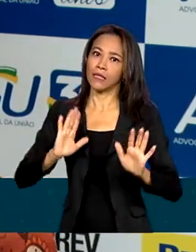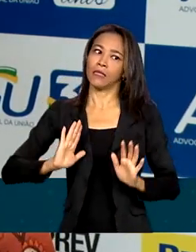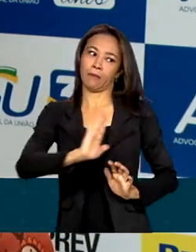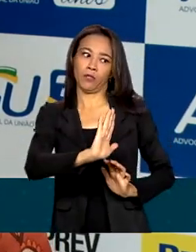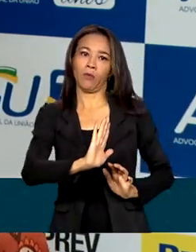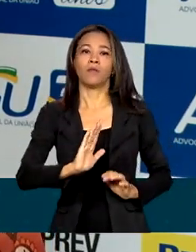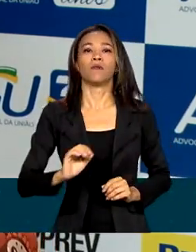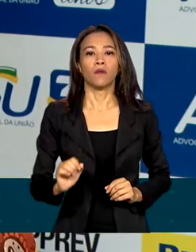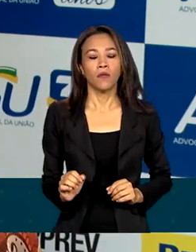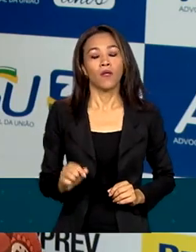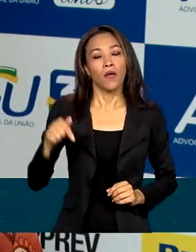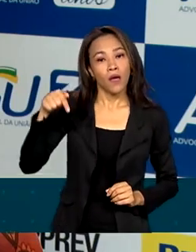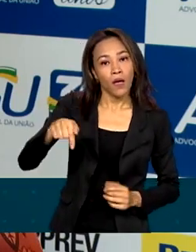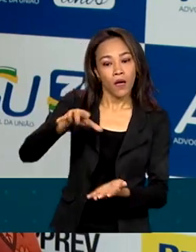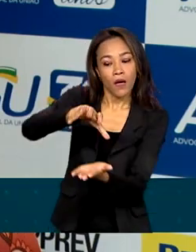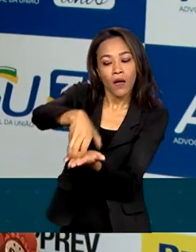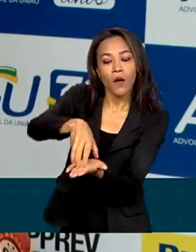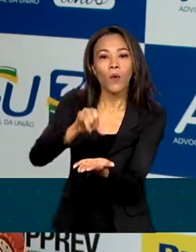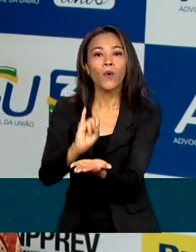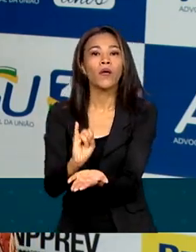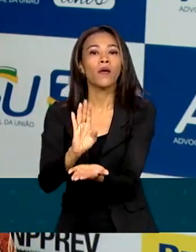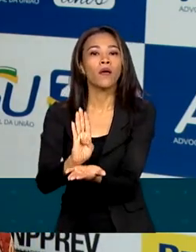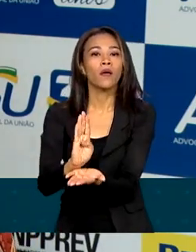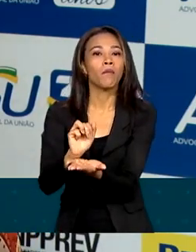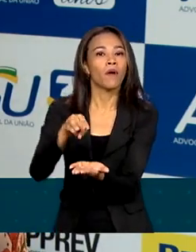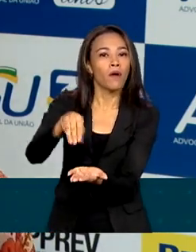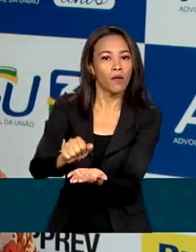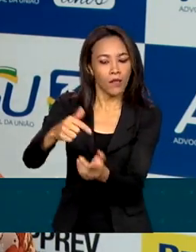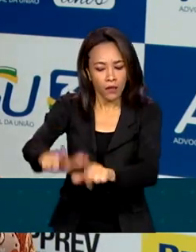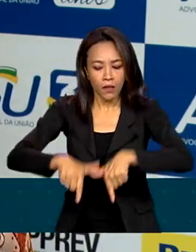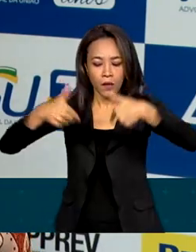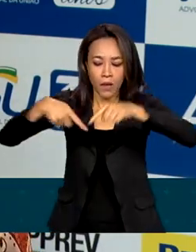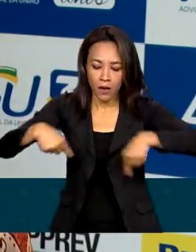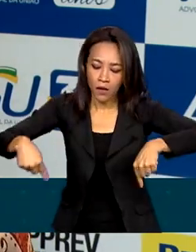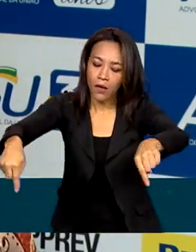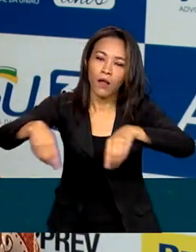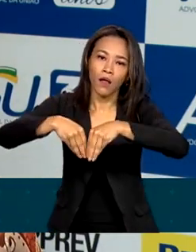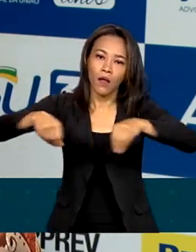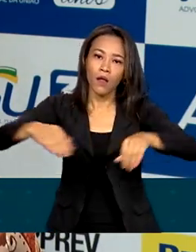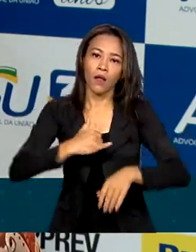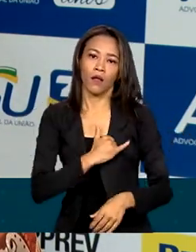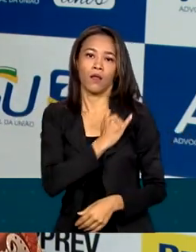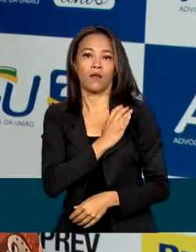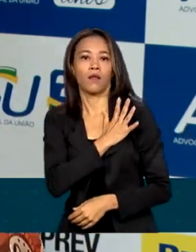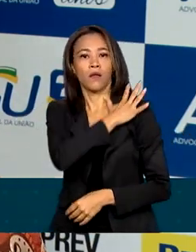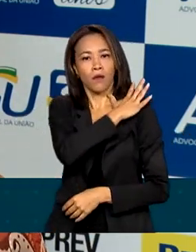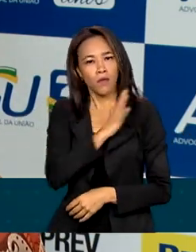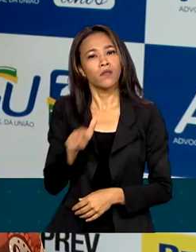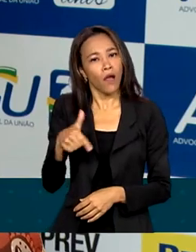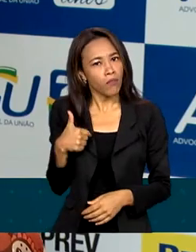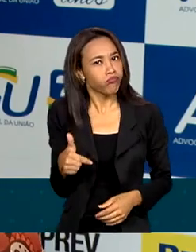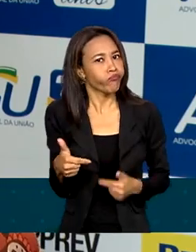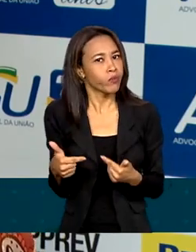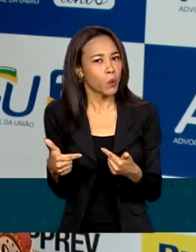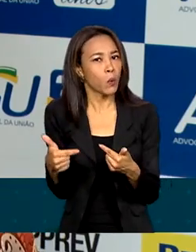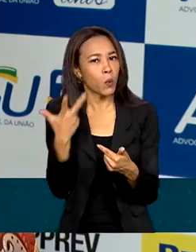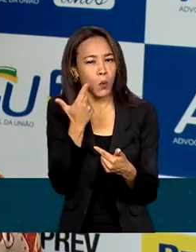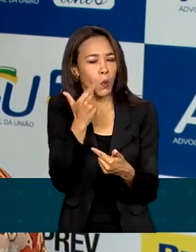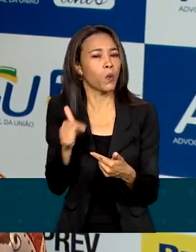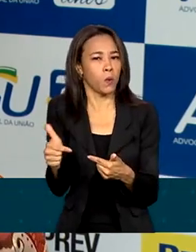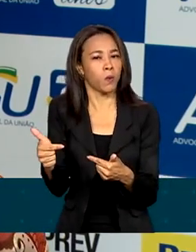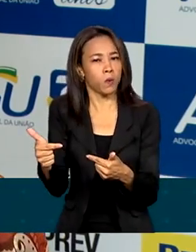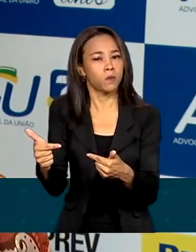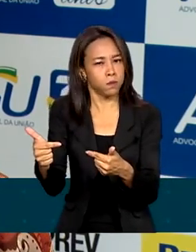O Ibama está trabalhando não só na terra indígena, mas fazendo as suas operações de rotina.